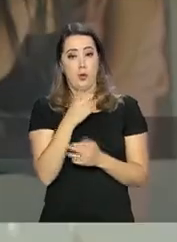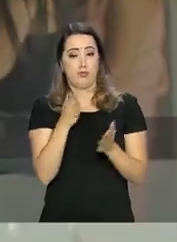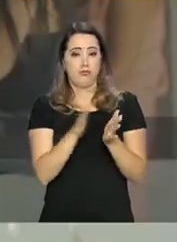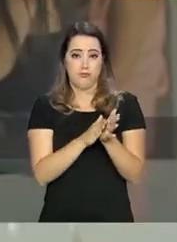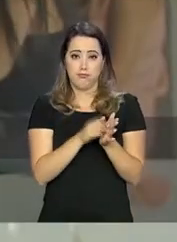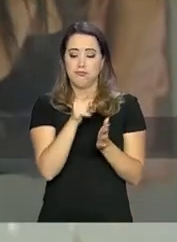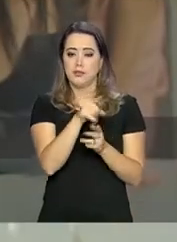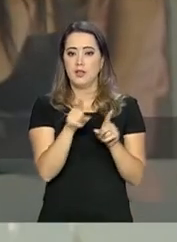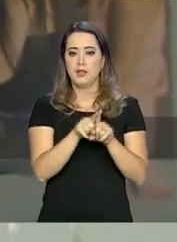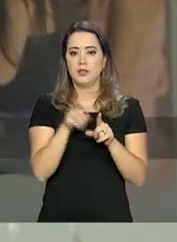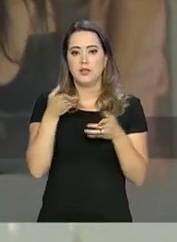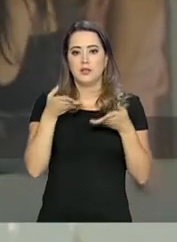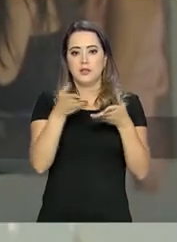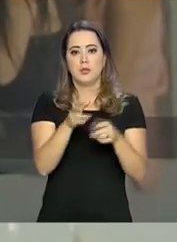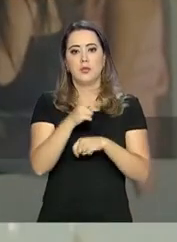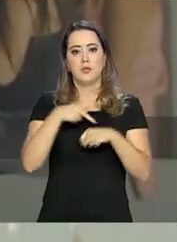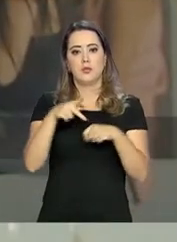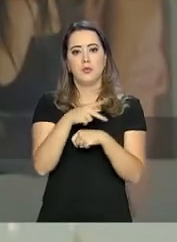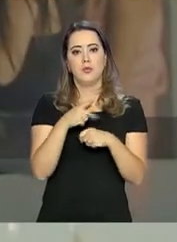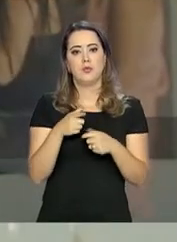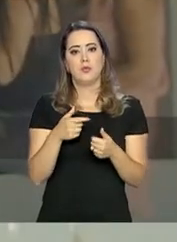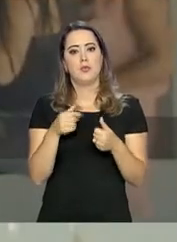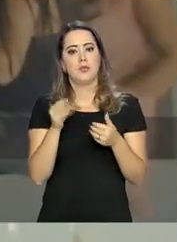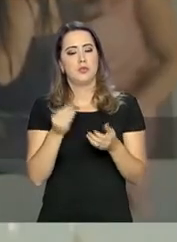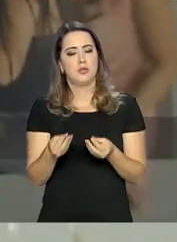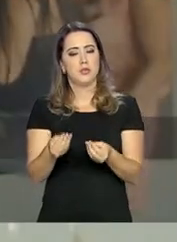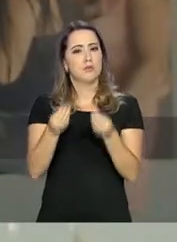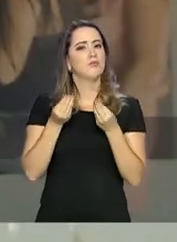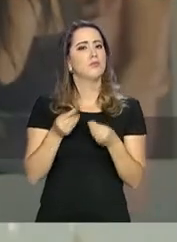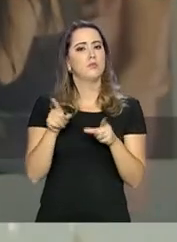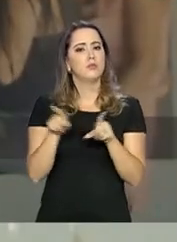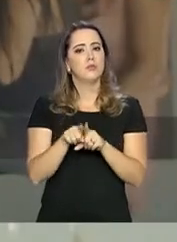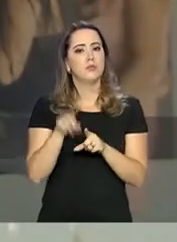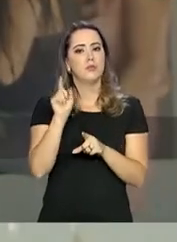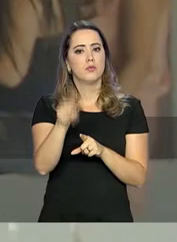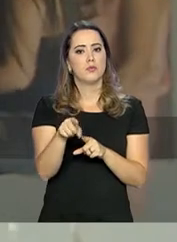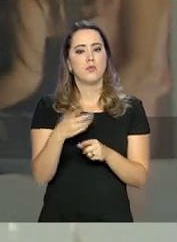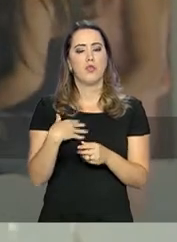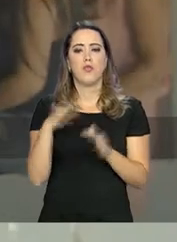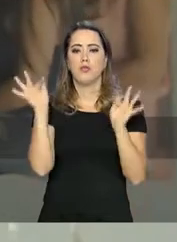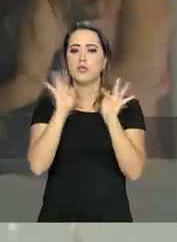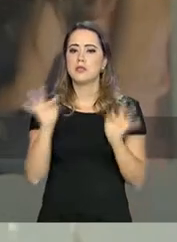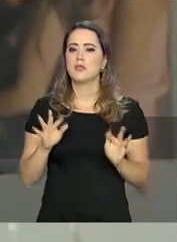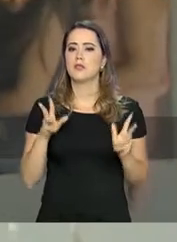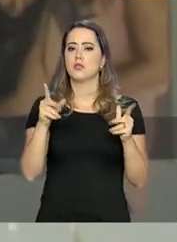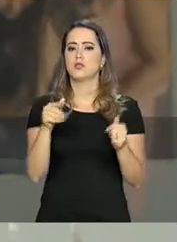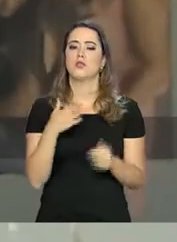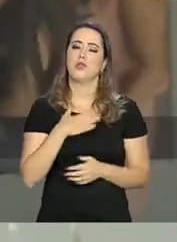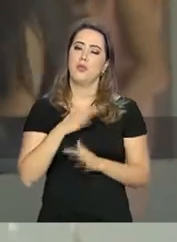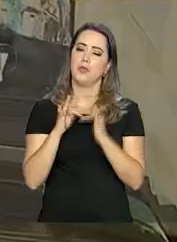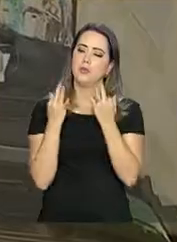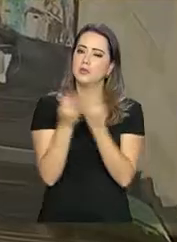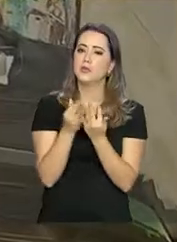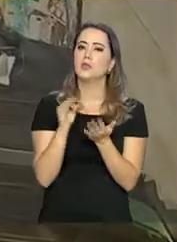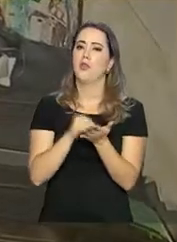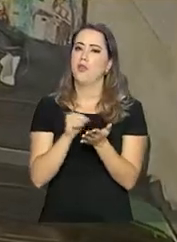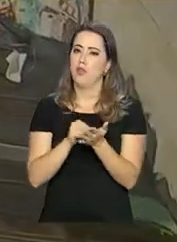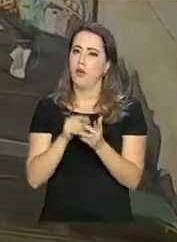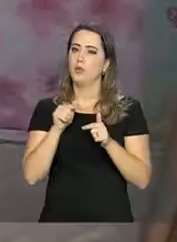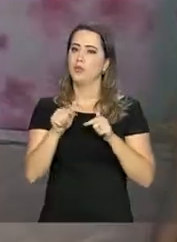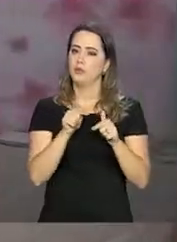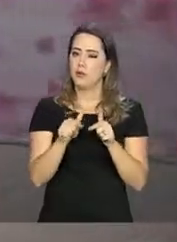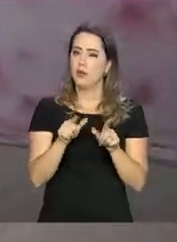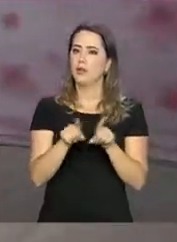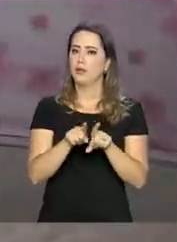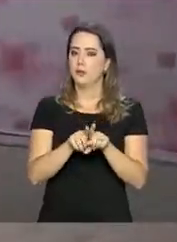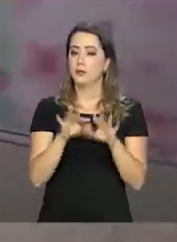celebre para este país que já não te haigado. Ou somente o único que falta para a felicidade total é minha família e o trabalho. Casa nova